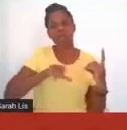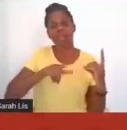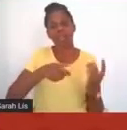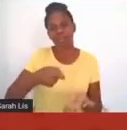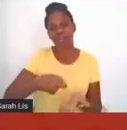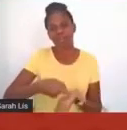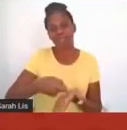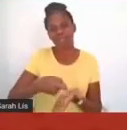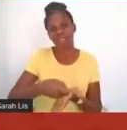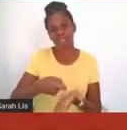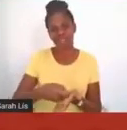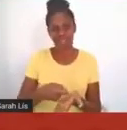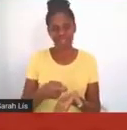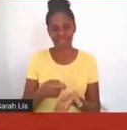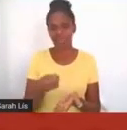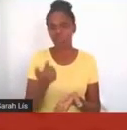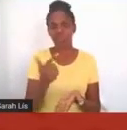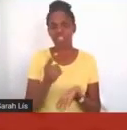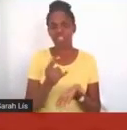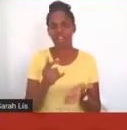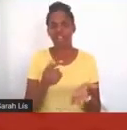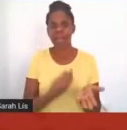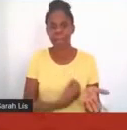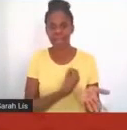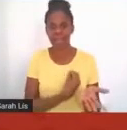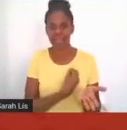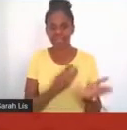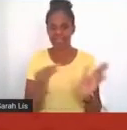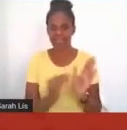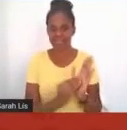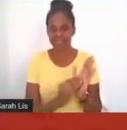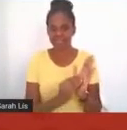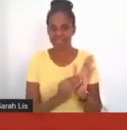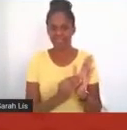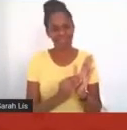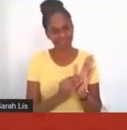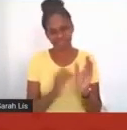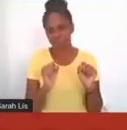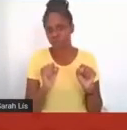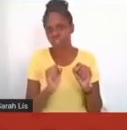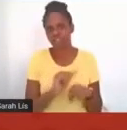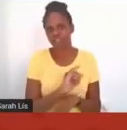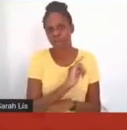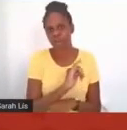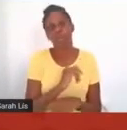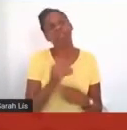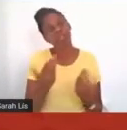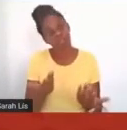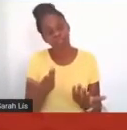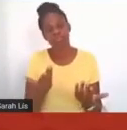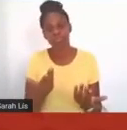contavam frequência, inclusive, mas a gente tinha bastante alunos frequentando,